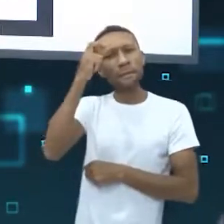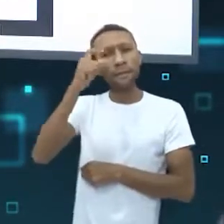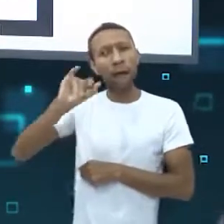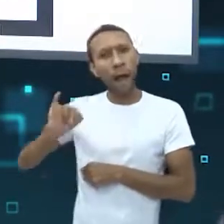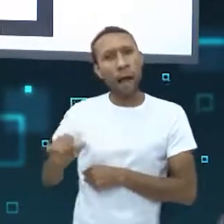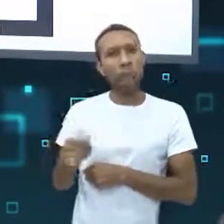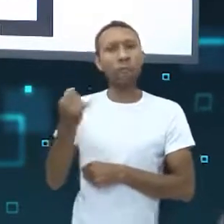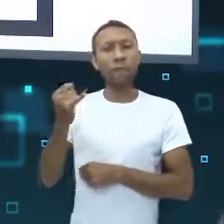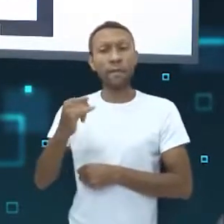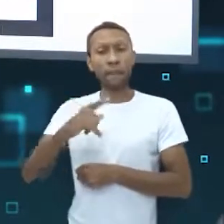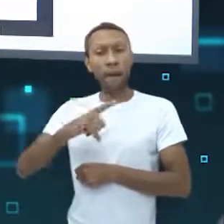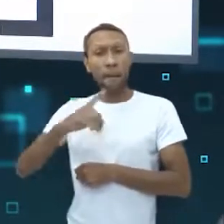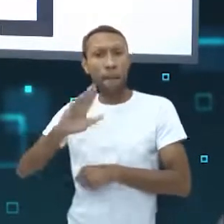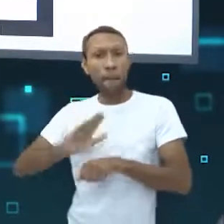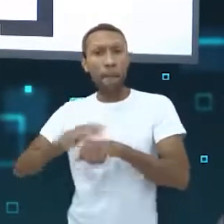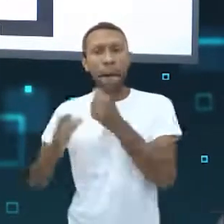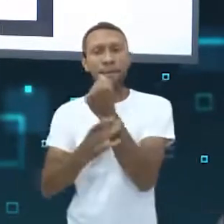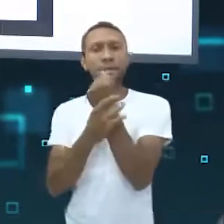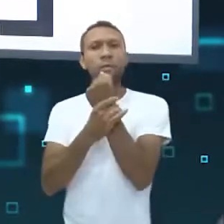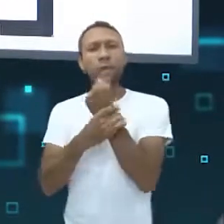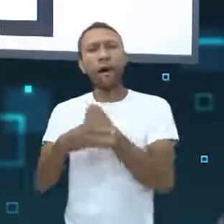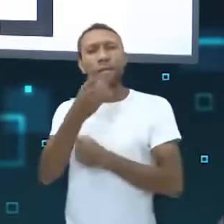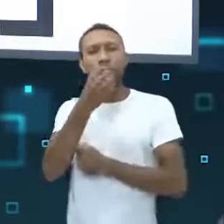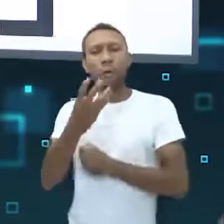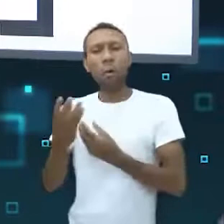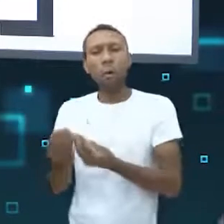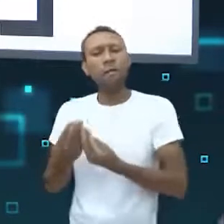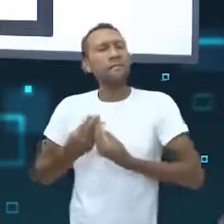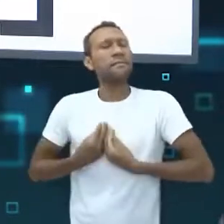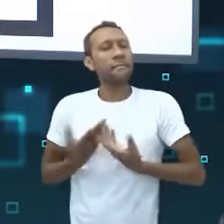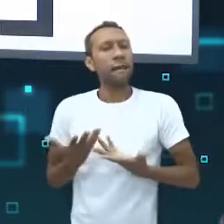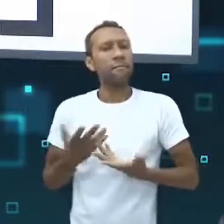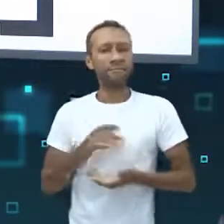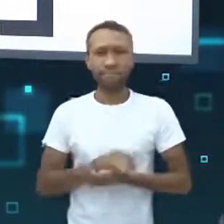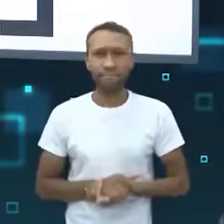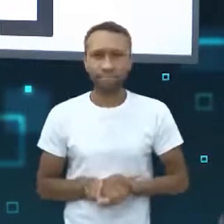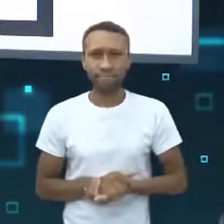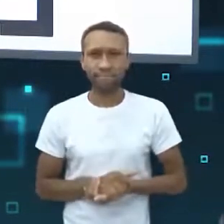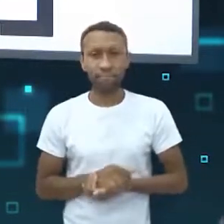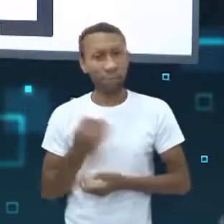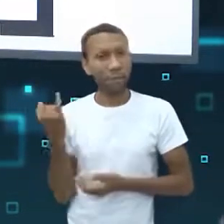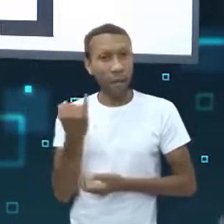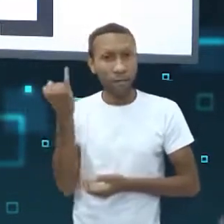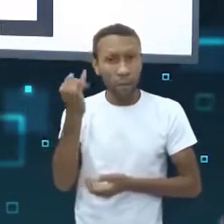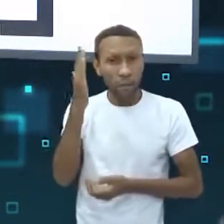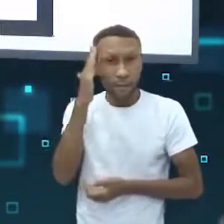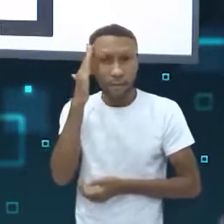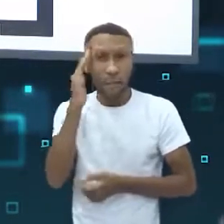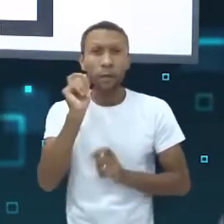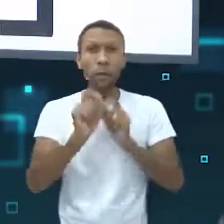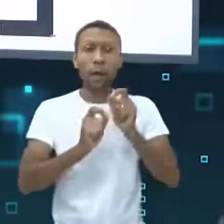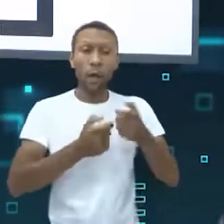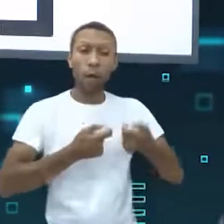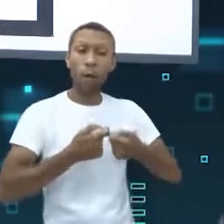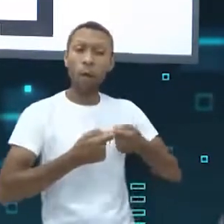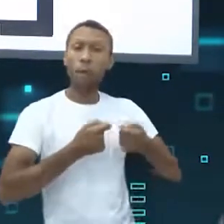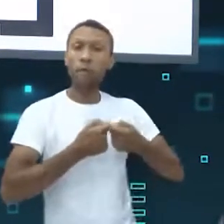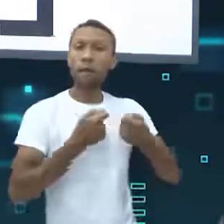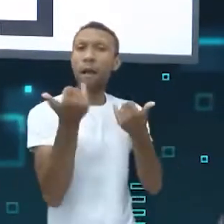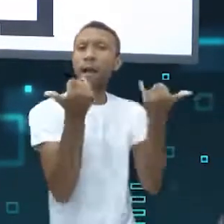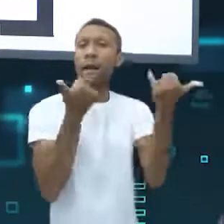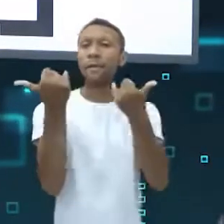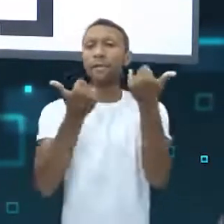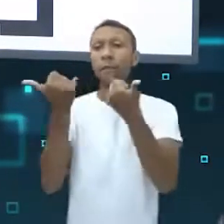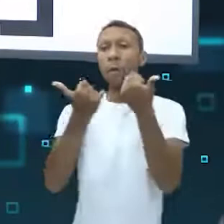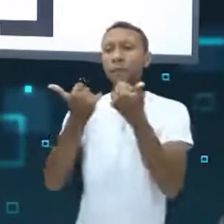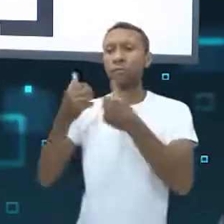aproveitar com segurança tudo de bom que eles têm a oferecer. É importante saber, controlar as informações que